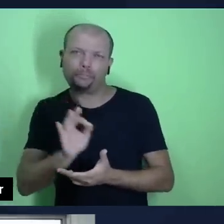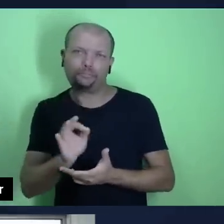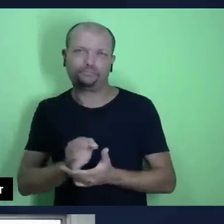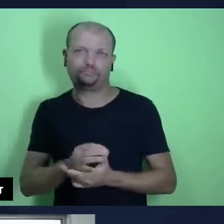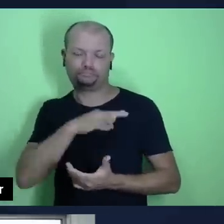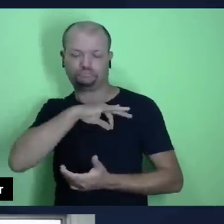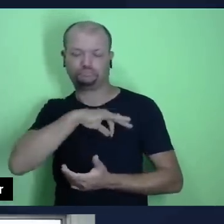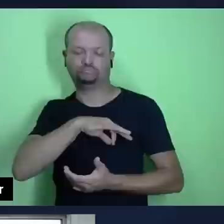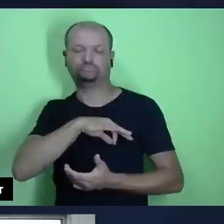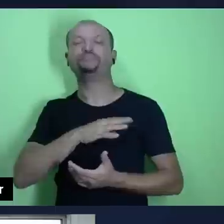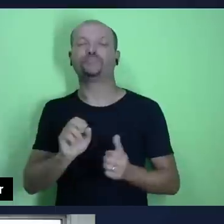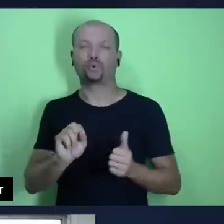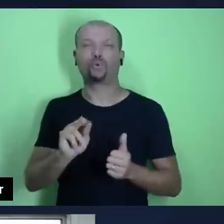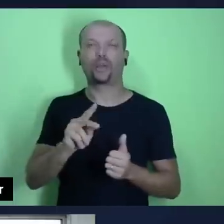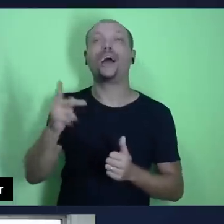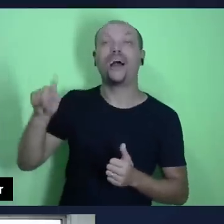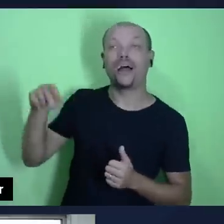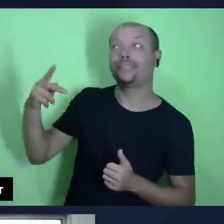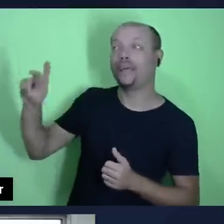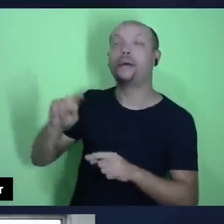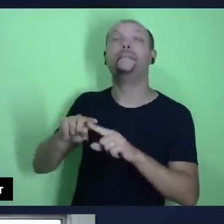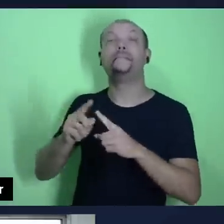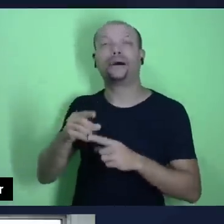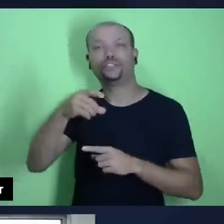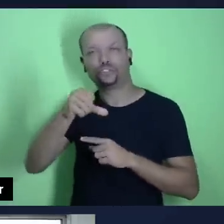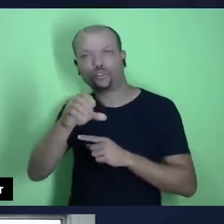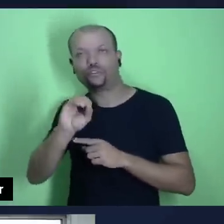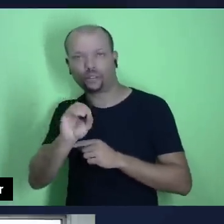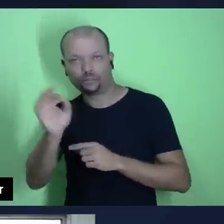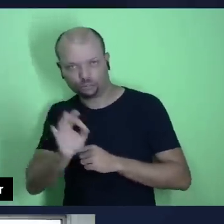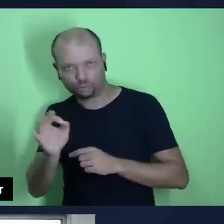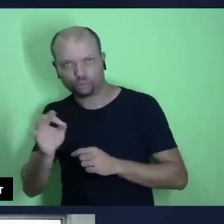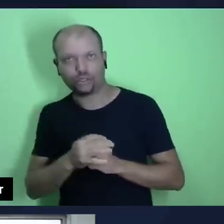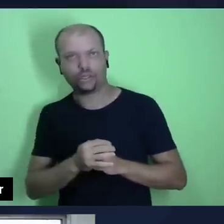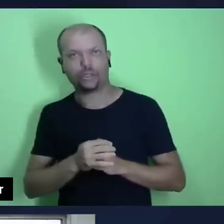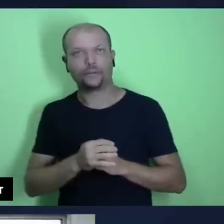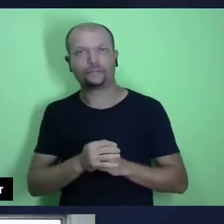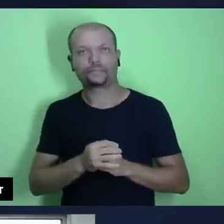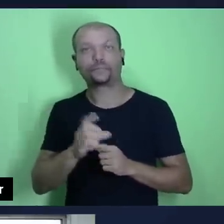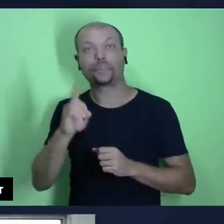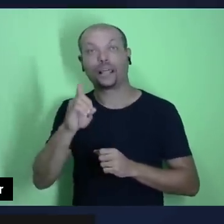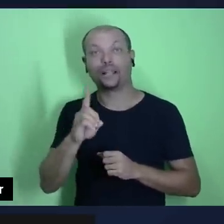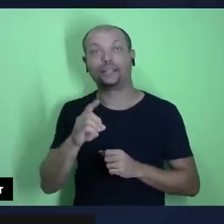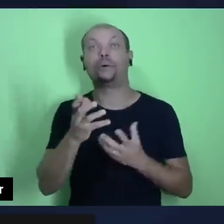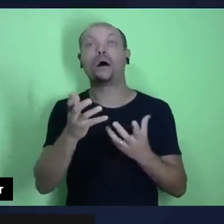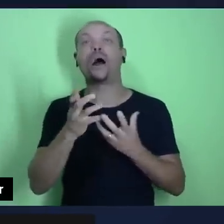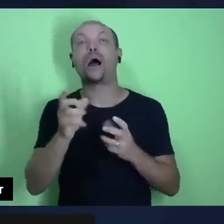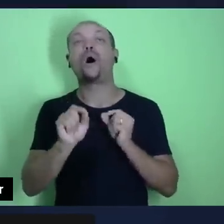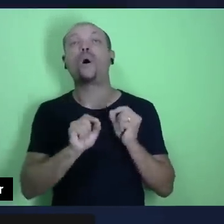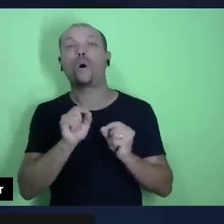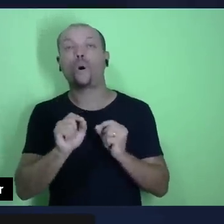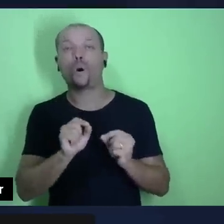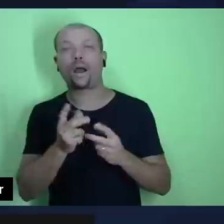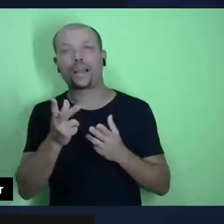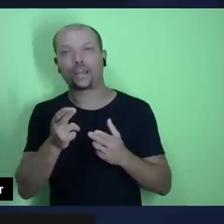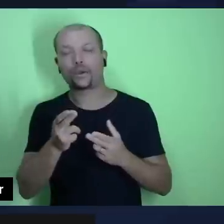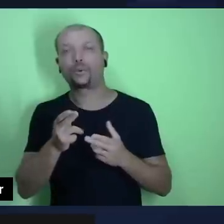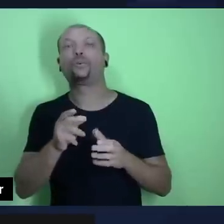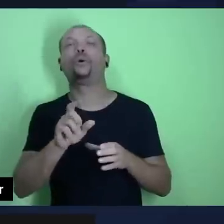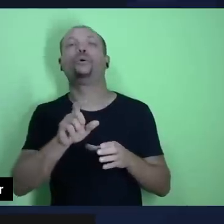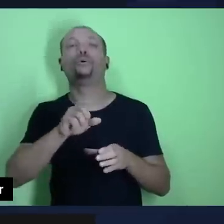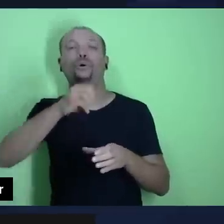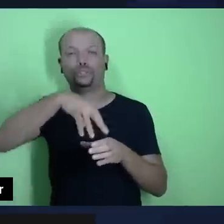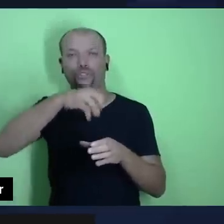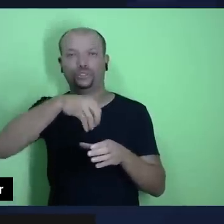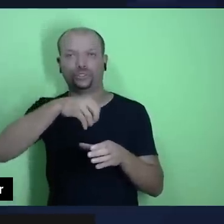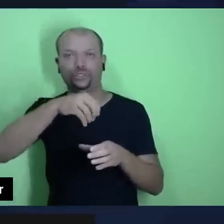continua sendo dele. Então, desses noventa por cento, Deus, ele requer, tão quanto o dízimo, que nós devolvamos